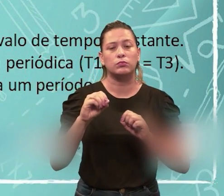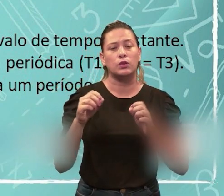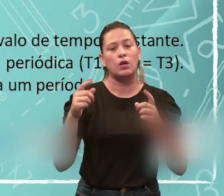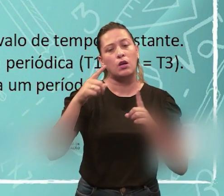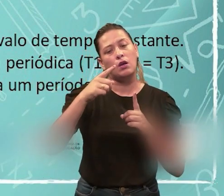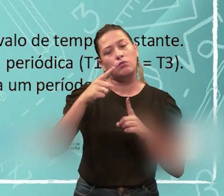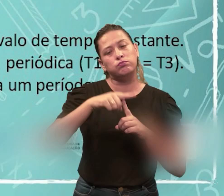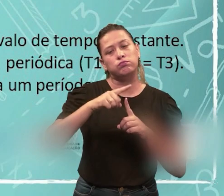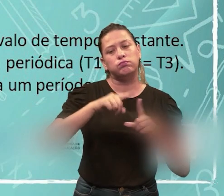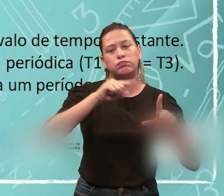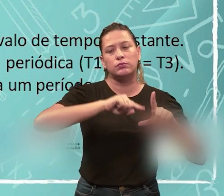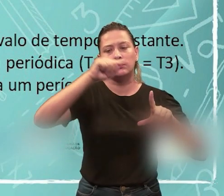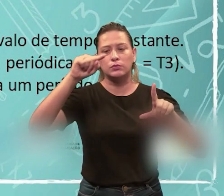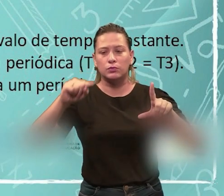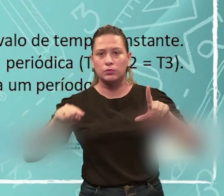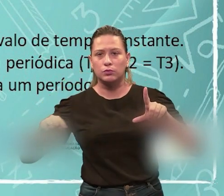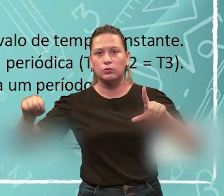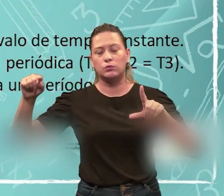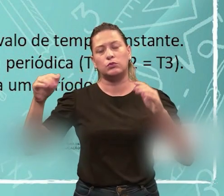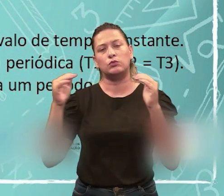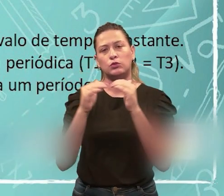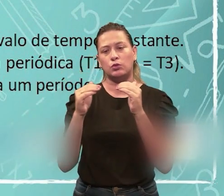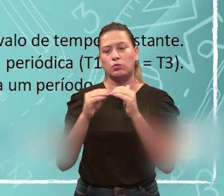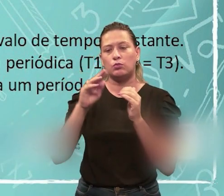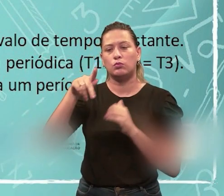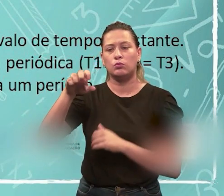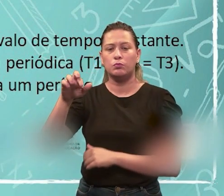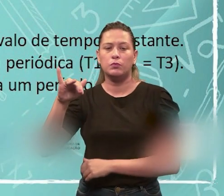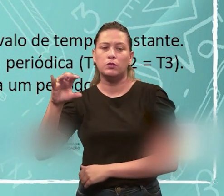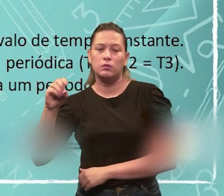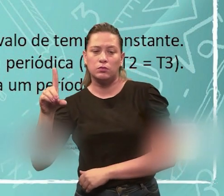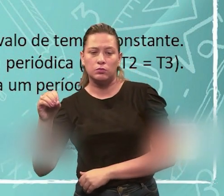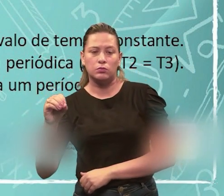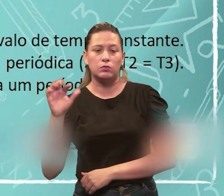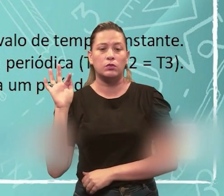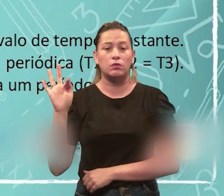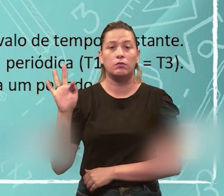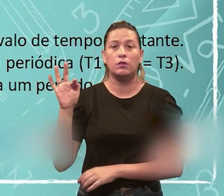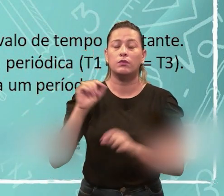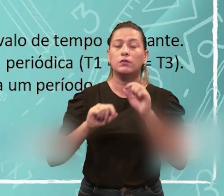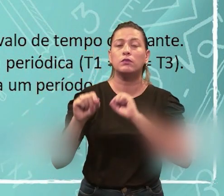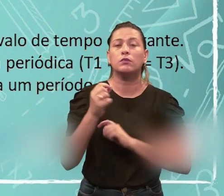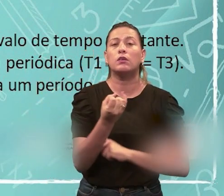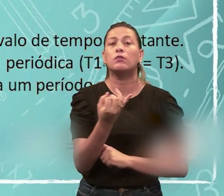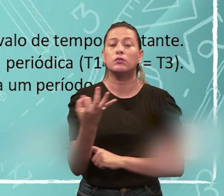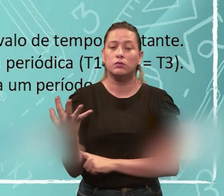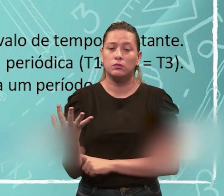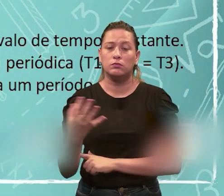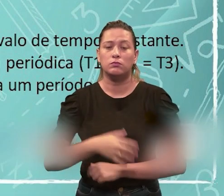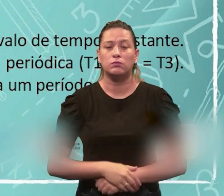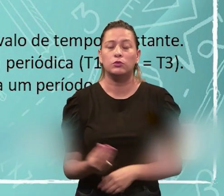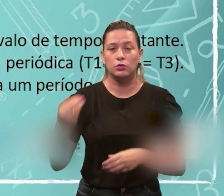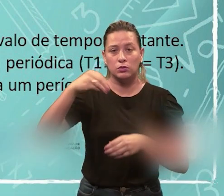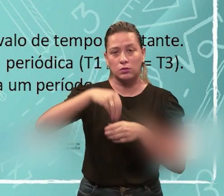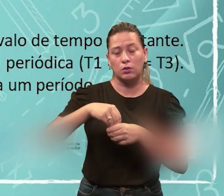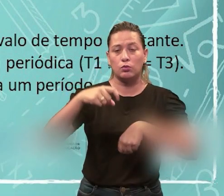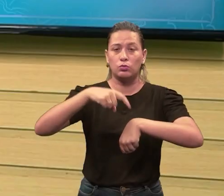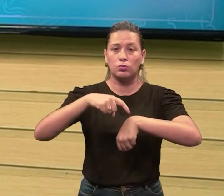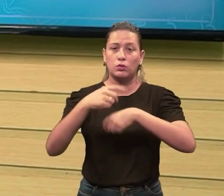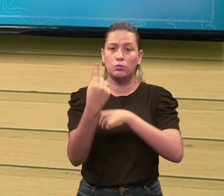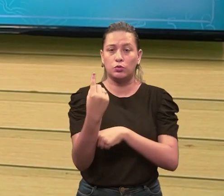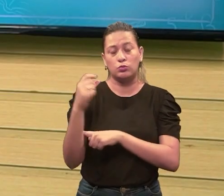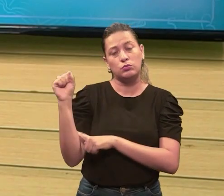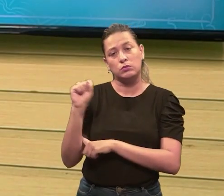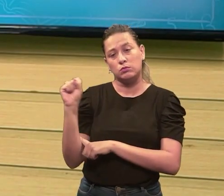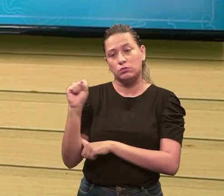a um período, e a frequência nada mais é do que o número de ciclos, né, contidos em quê? Em um segundo.